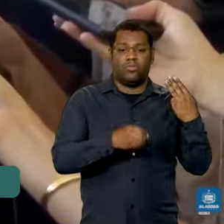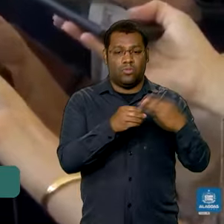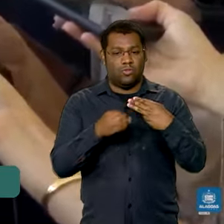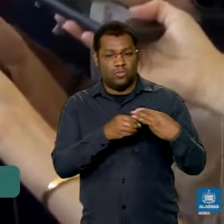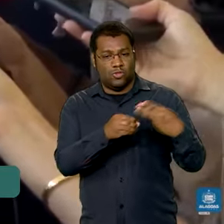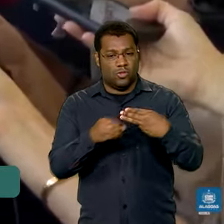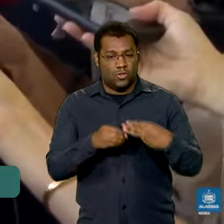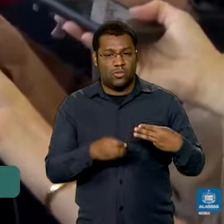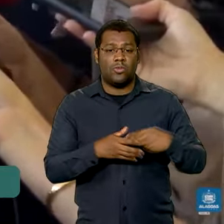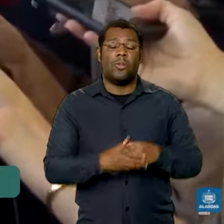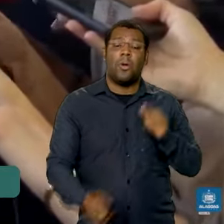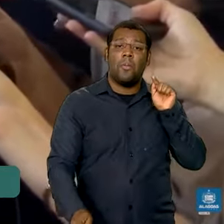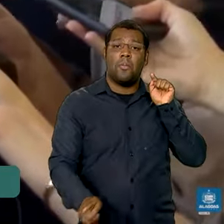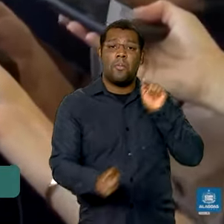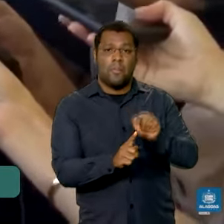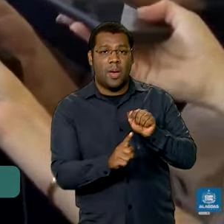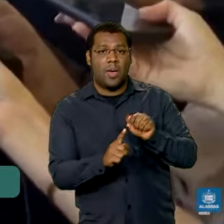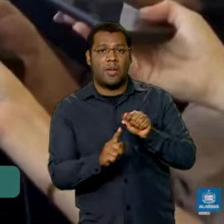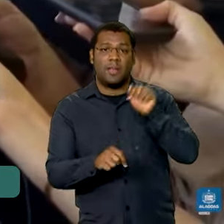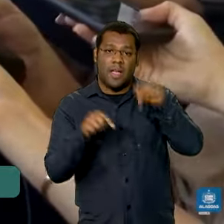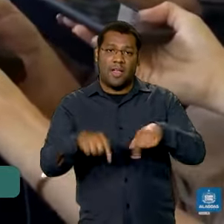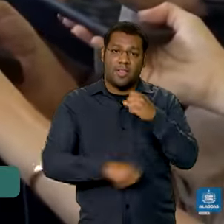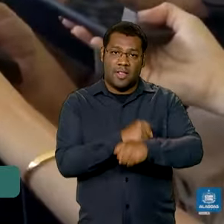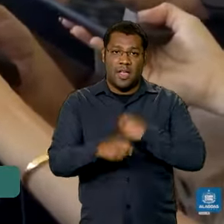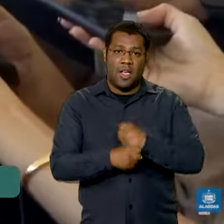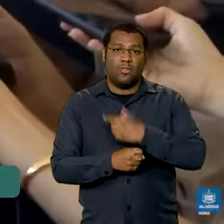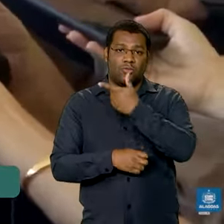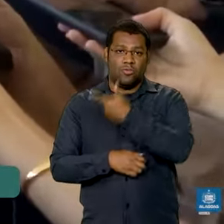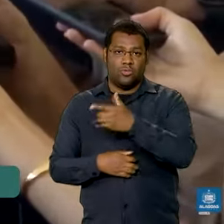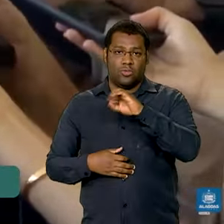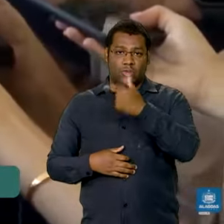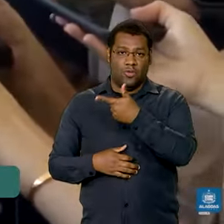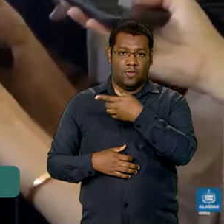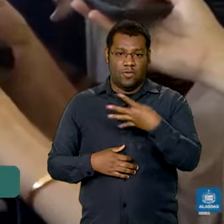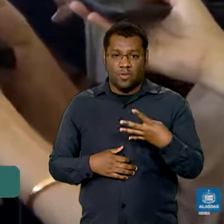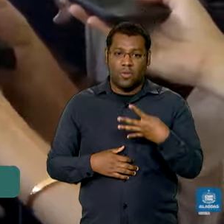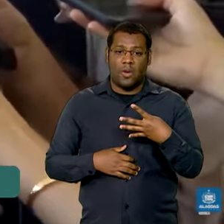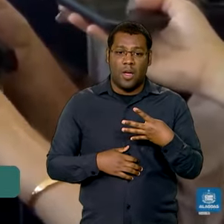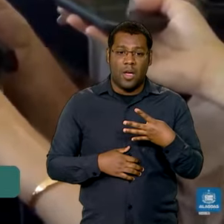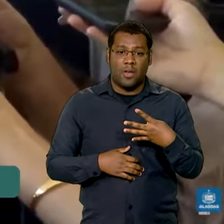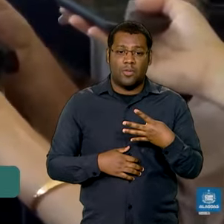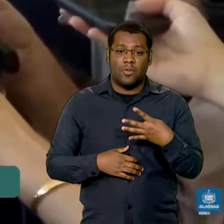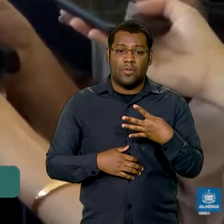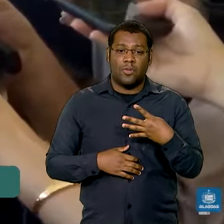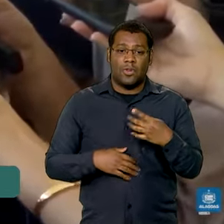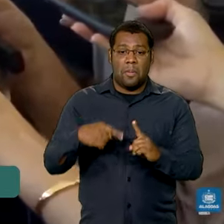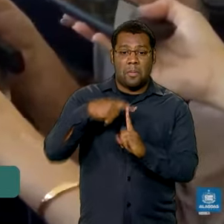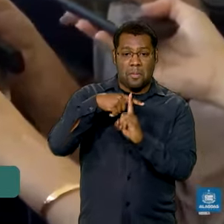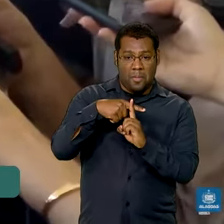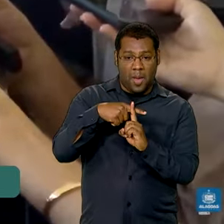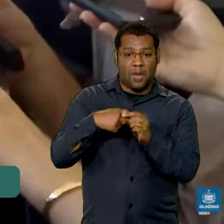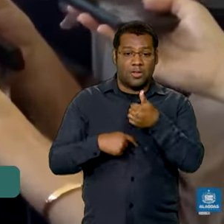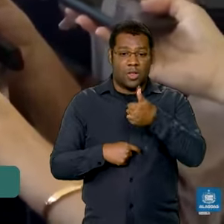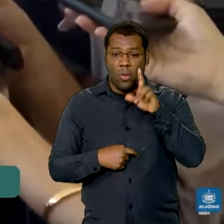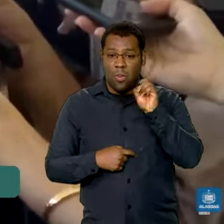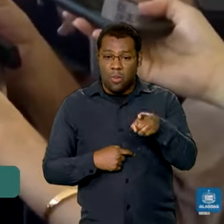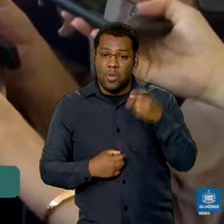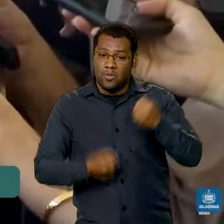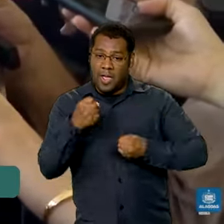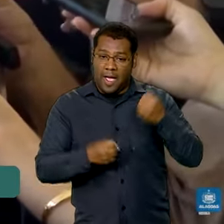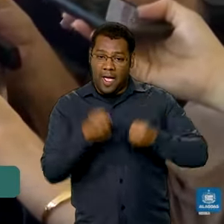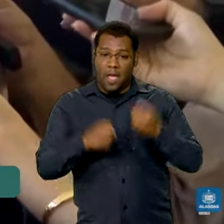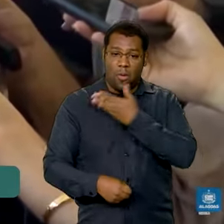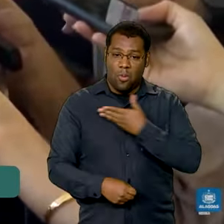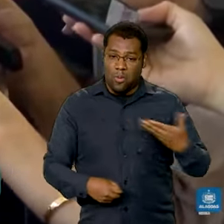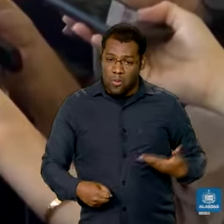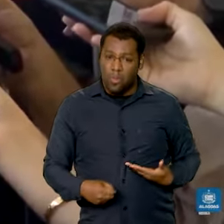aí uma meta para entregar esse ano mais uma etapa de mil veículos no Brasil e com isso a gente